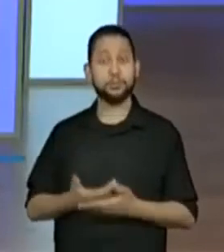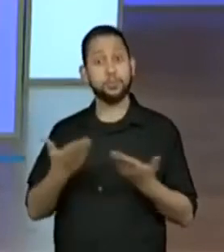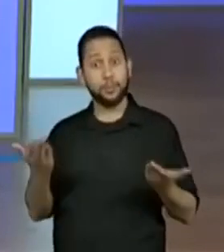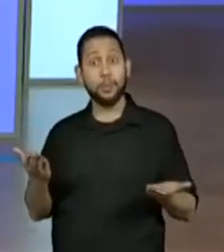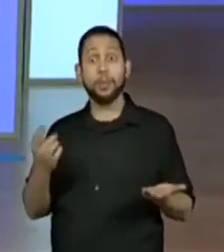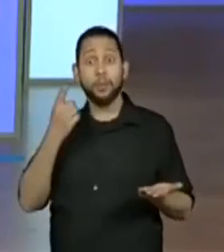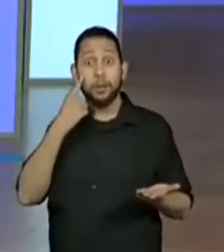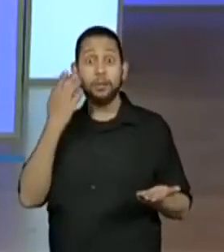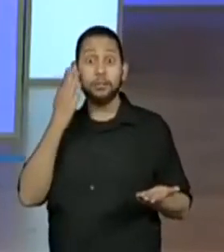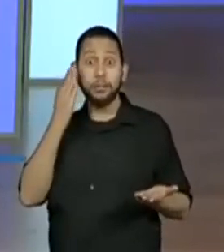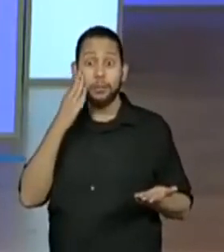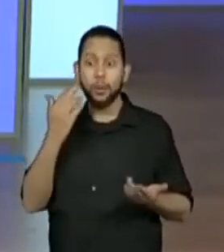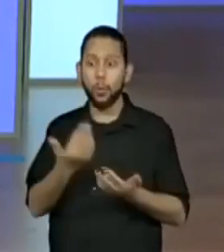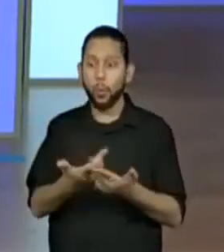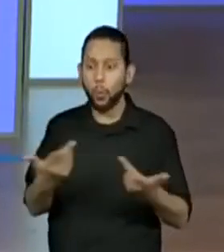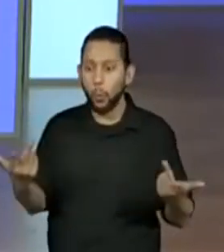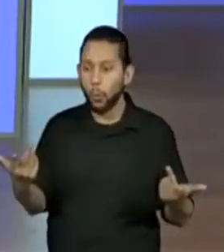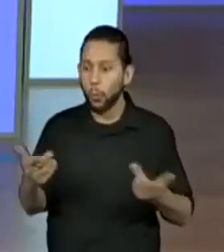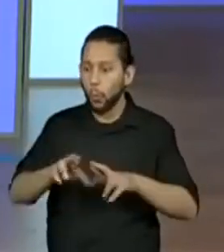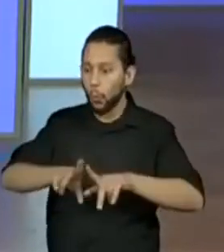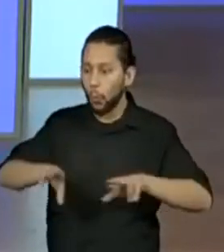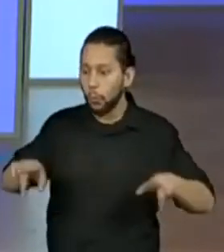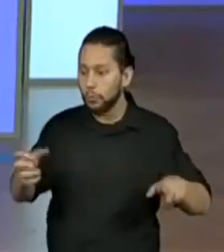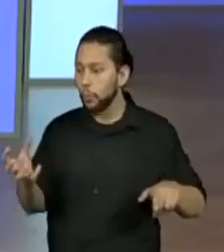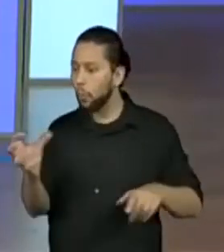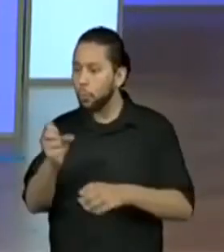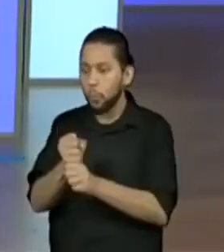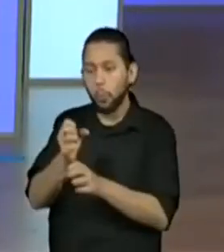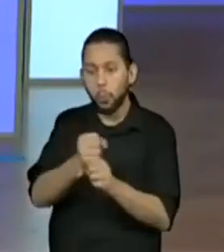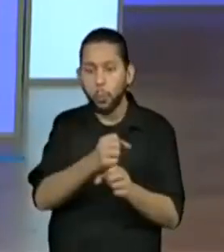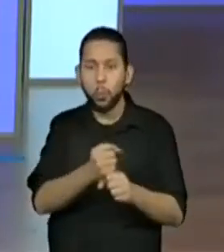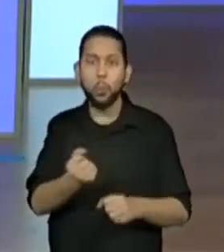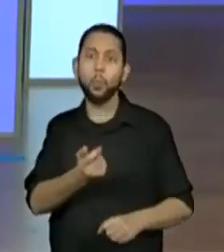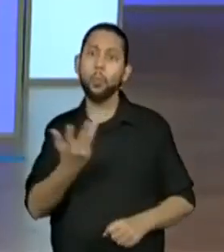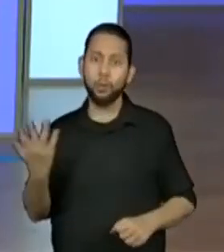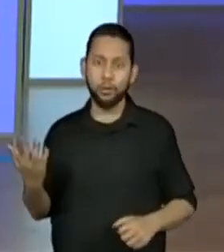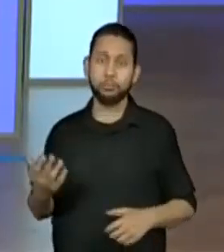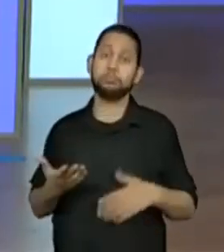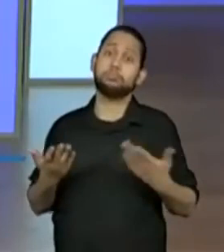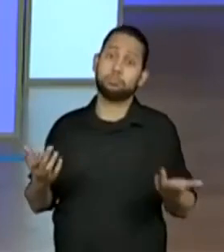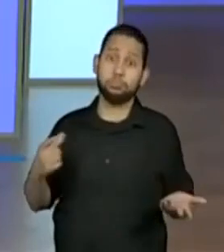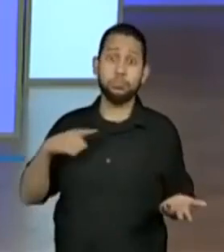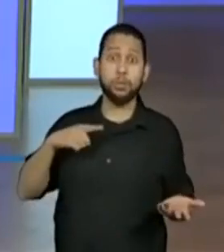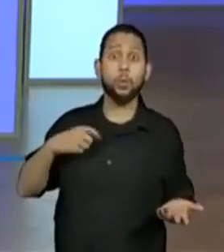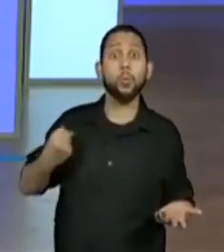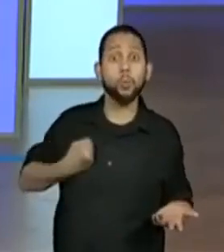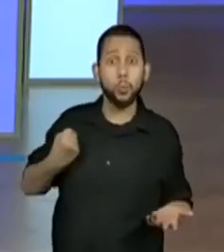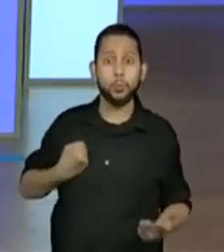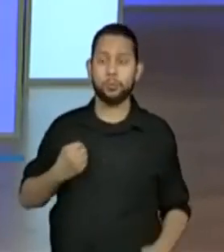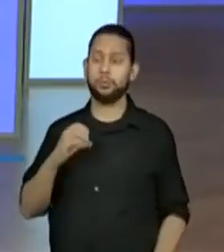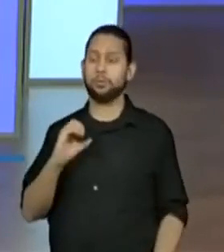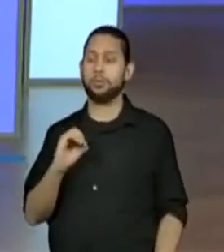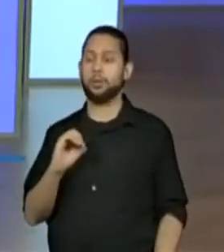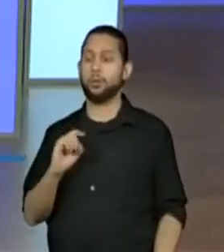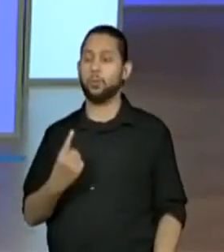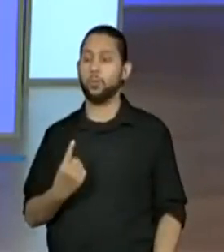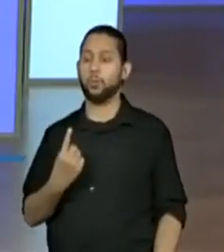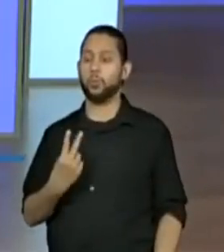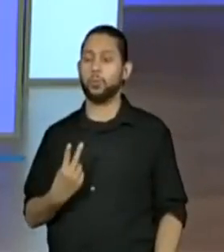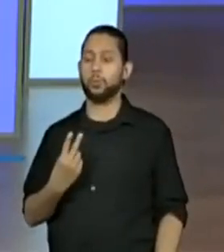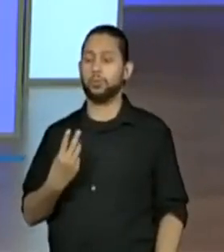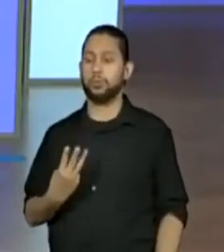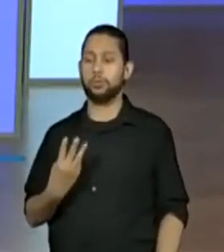quantificar as coisas, para utilizar os números aí, nós temos 0, 1, 2, 3,